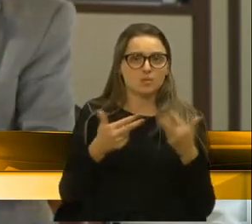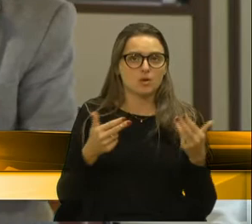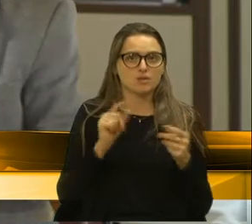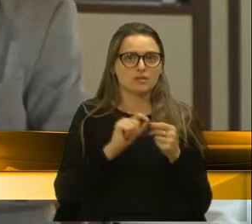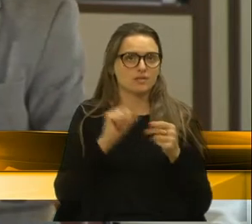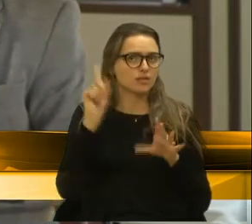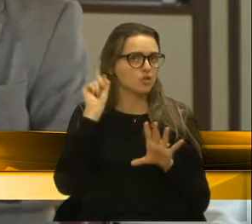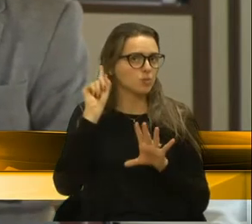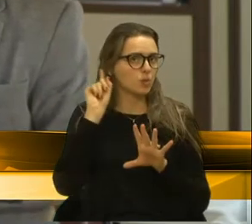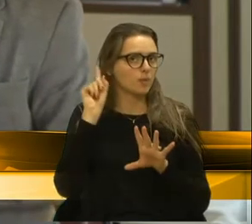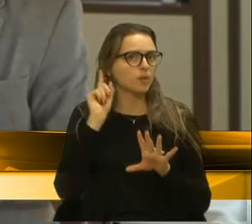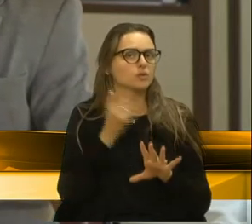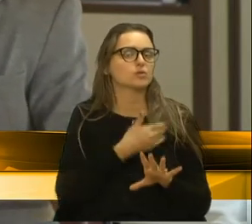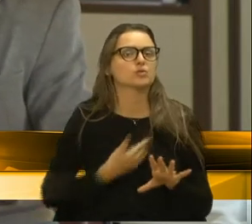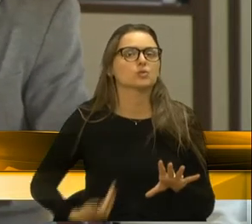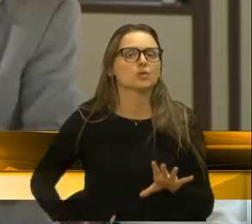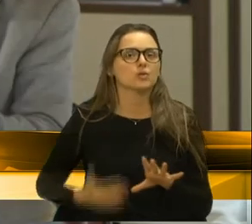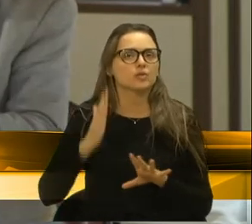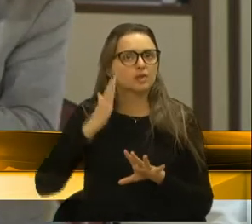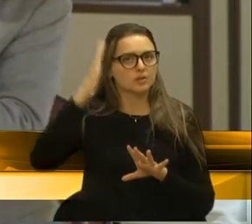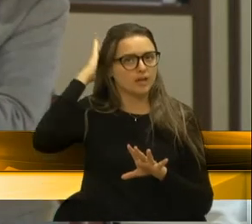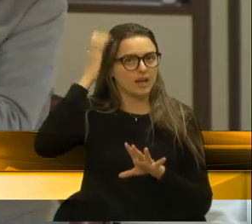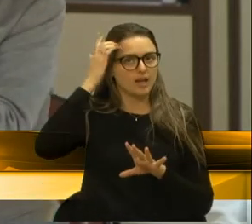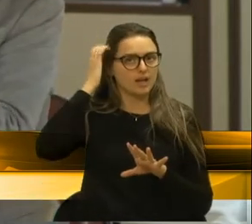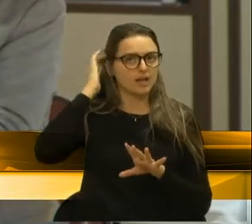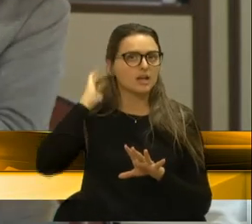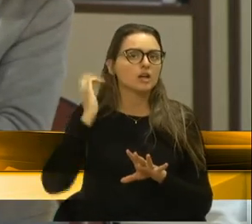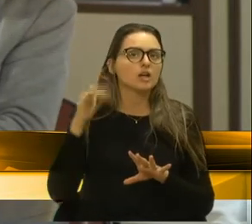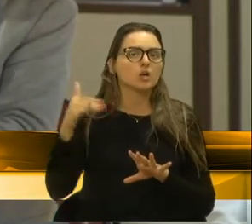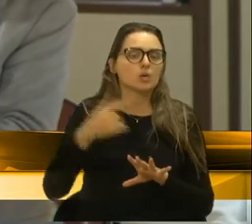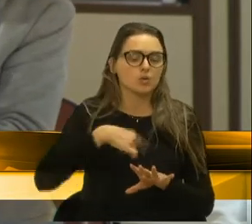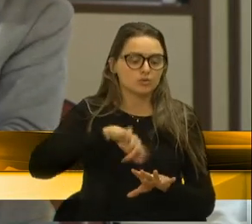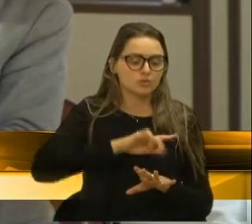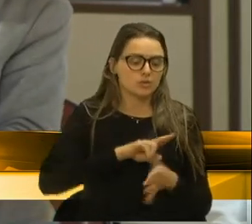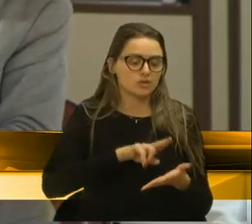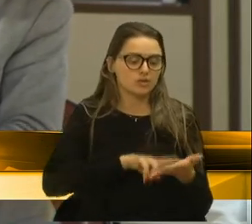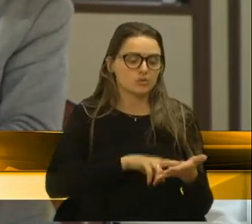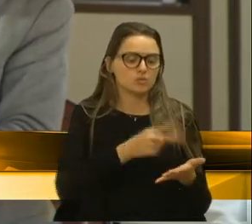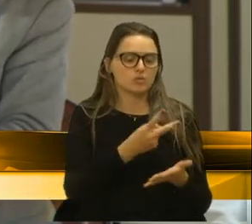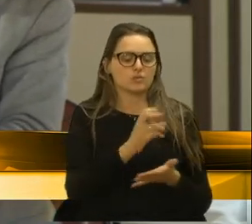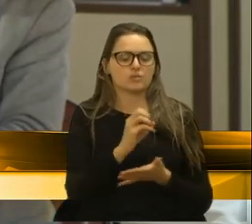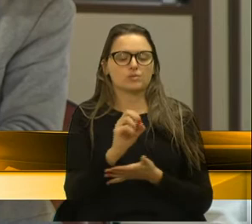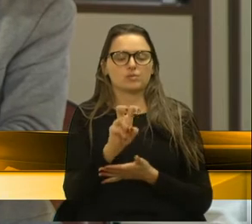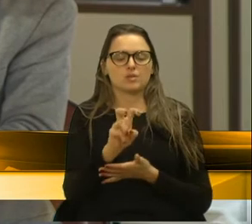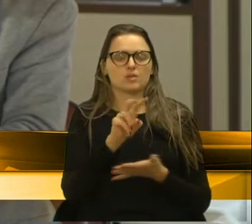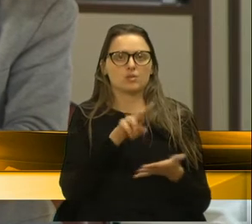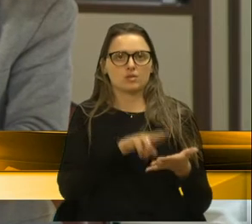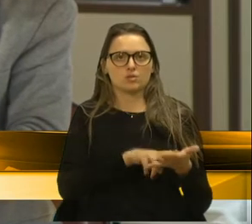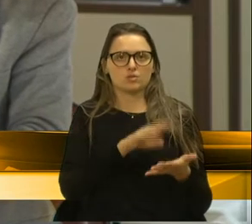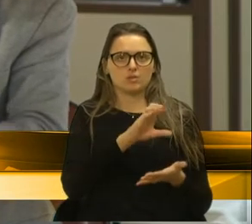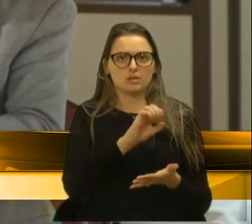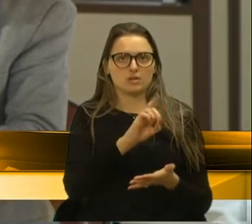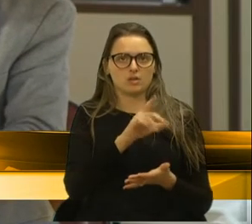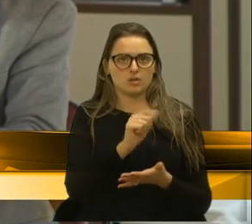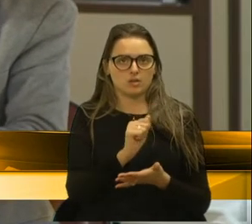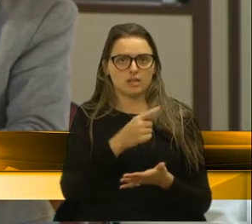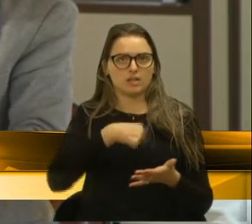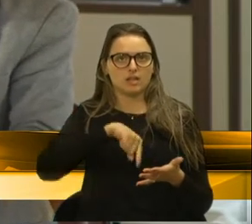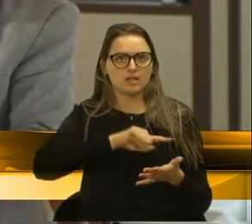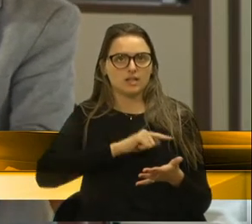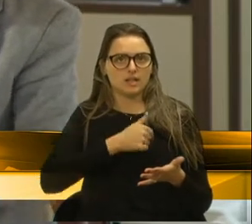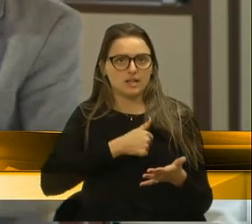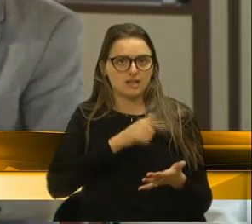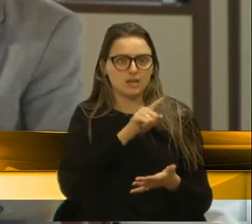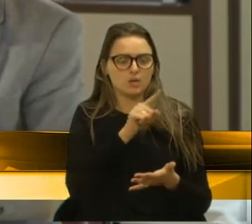Não é possível. Quando nós assumimos a Codeca em 2005, nós tivemos, o Zequim e eu, de